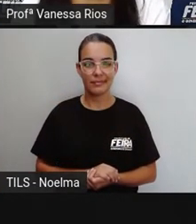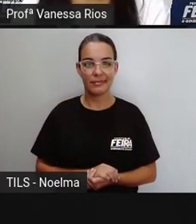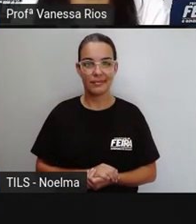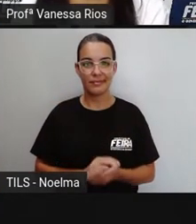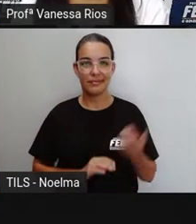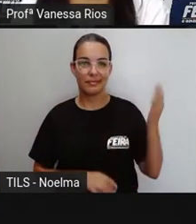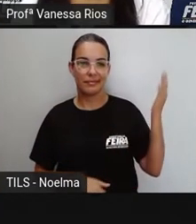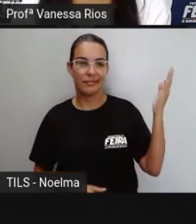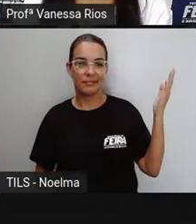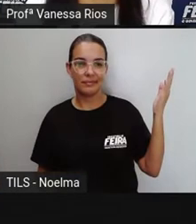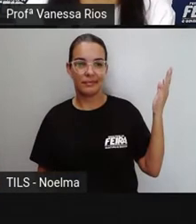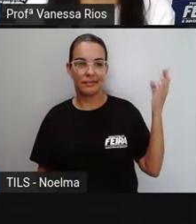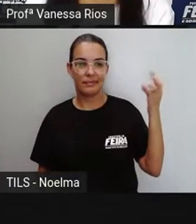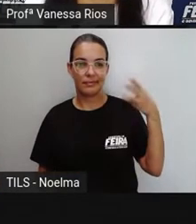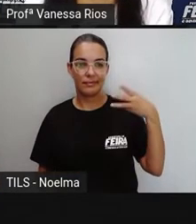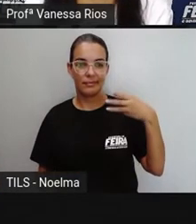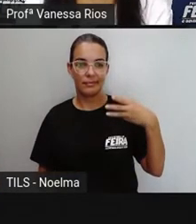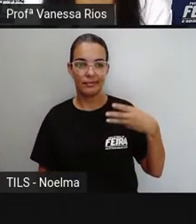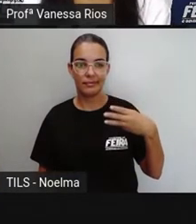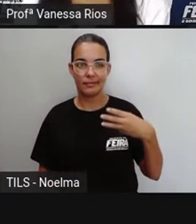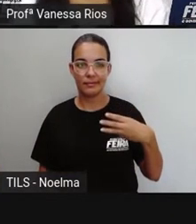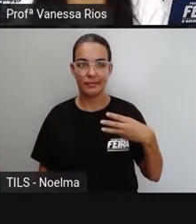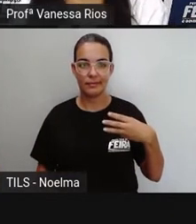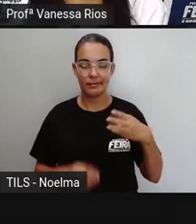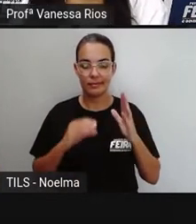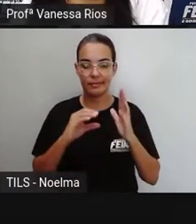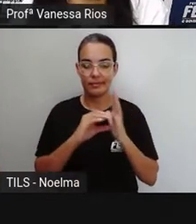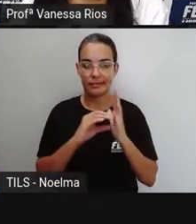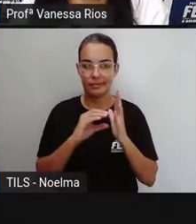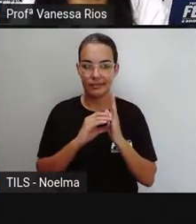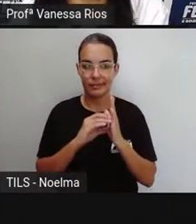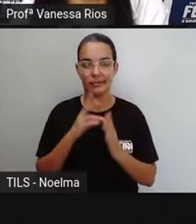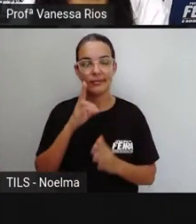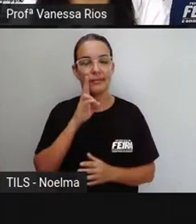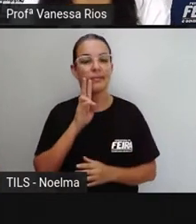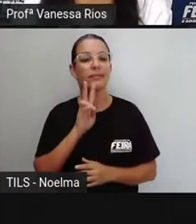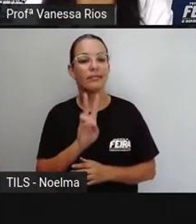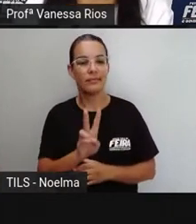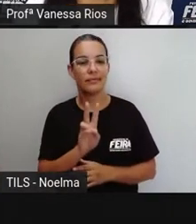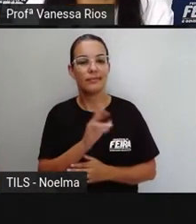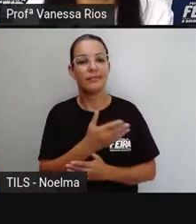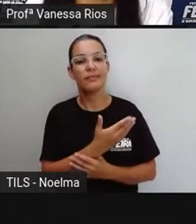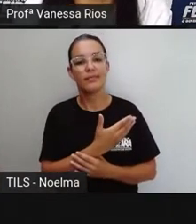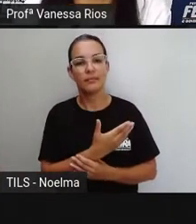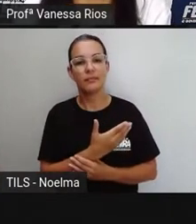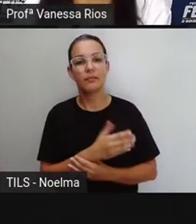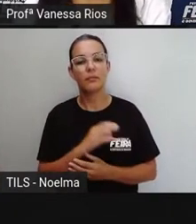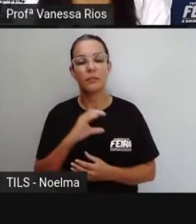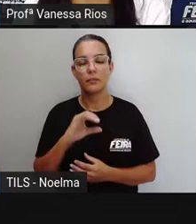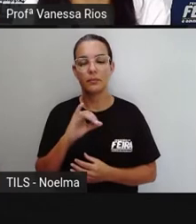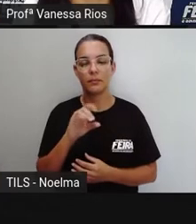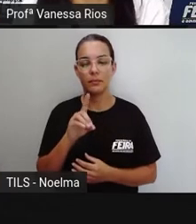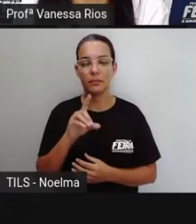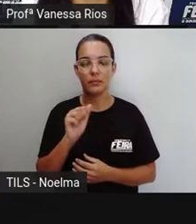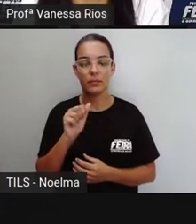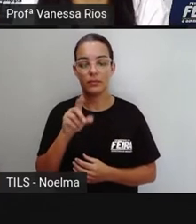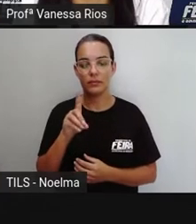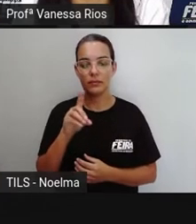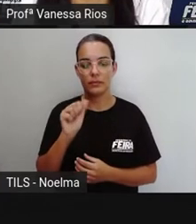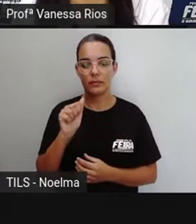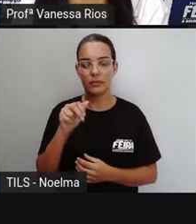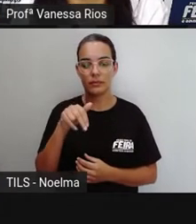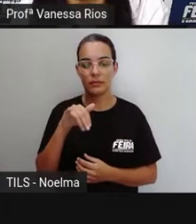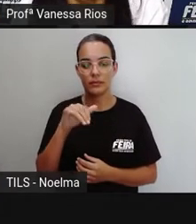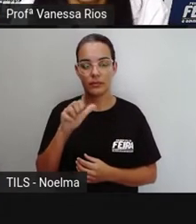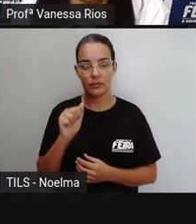E aí é para trás justamente esses conceitos para a gente observar o conceito de cidadania, de cidadânico, que é